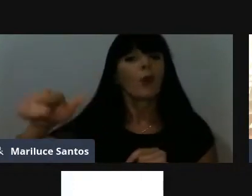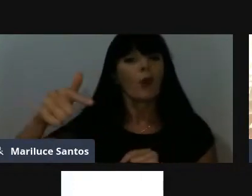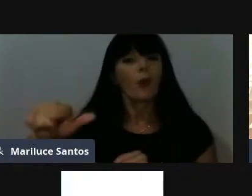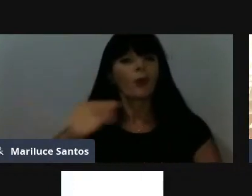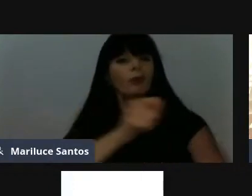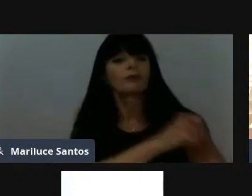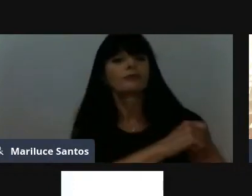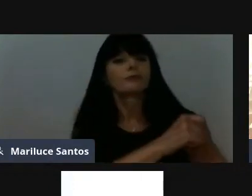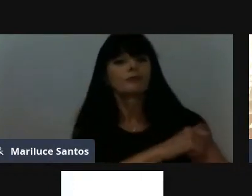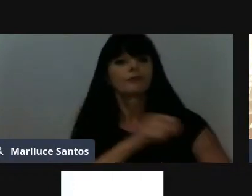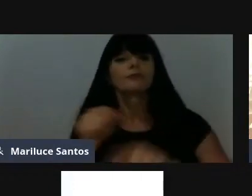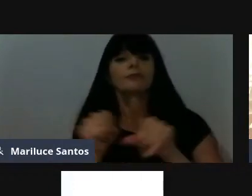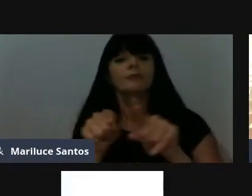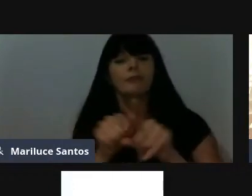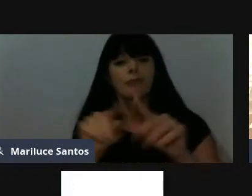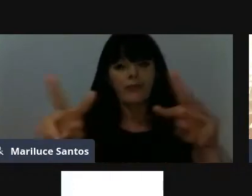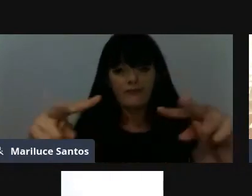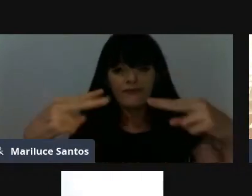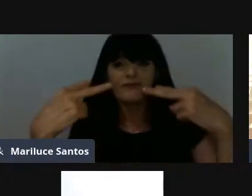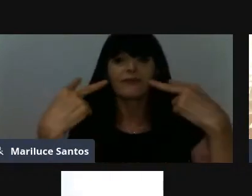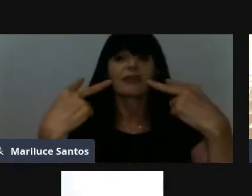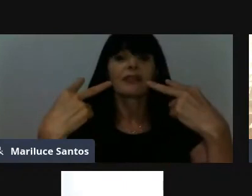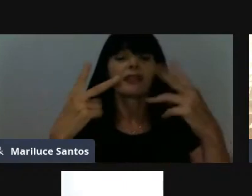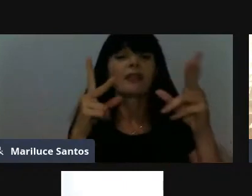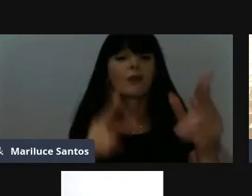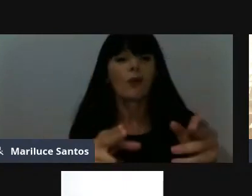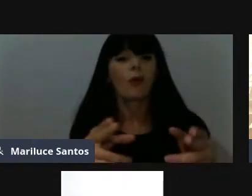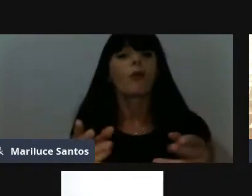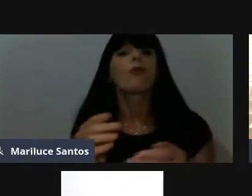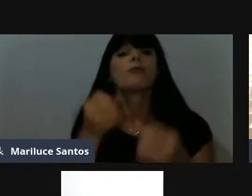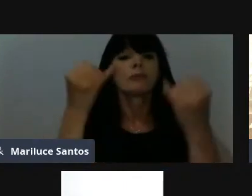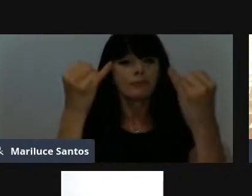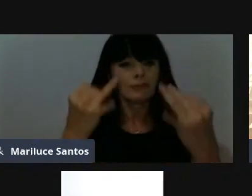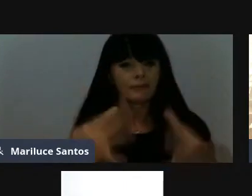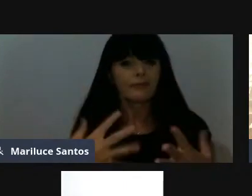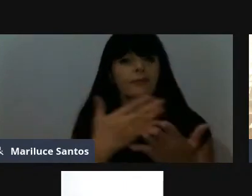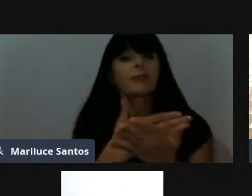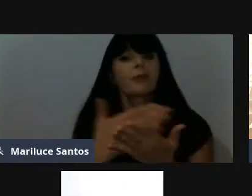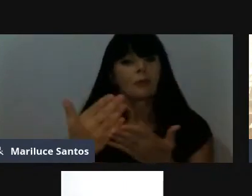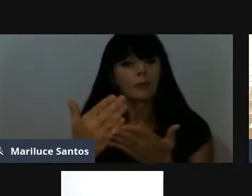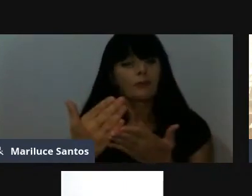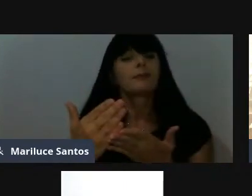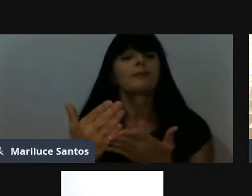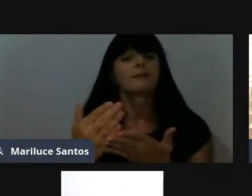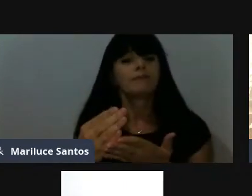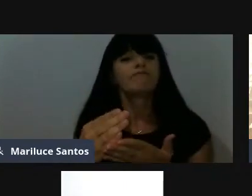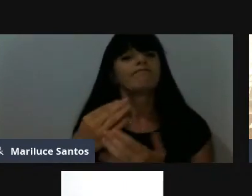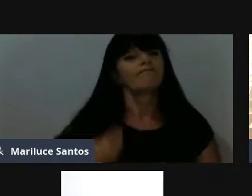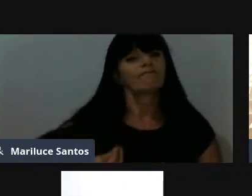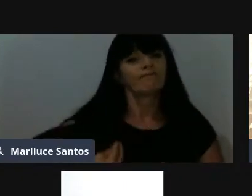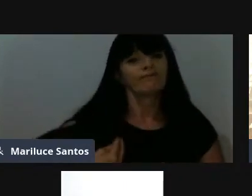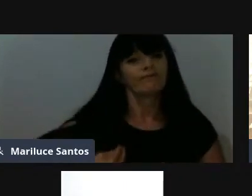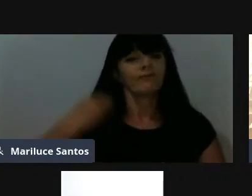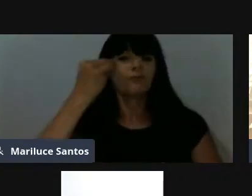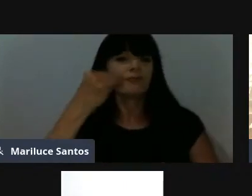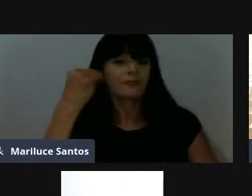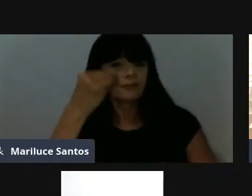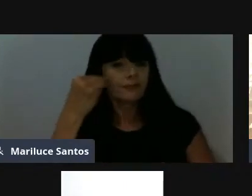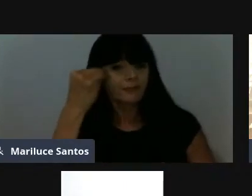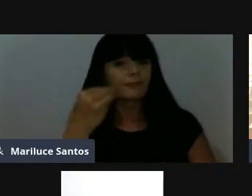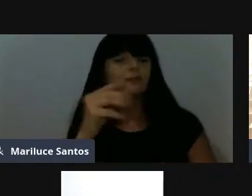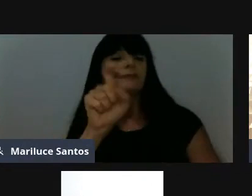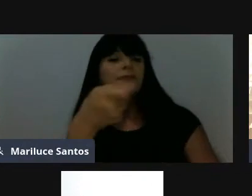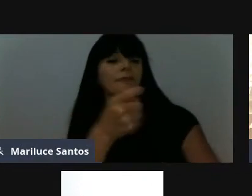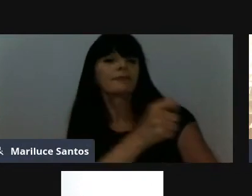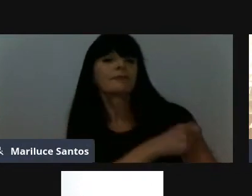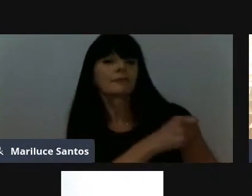estejam assistindo, como eu coloquei lá no início, e que realmente a vida e a experiência de vocês sirvam como